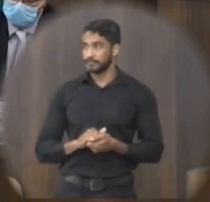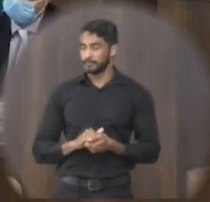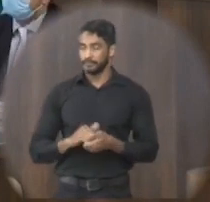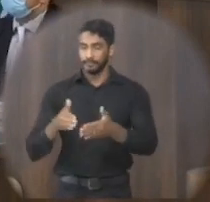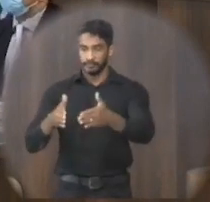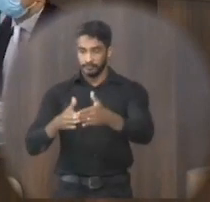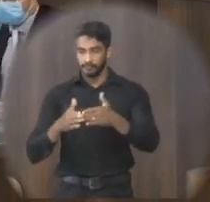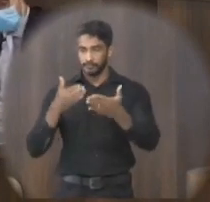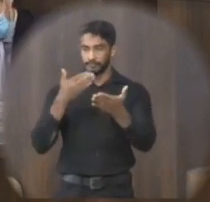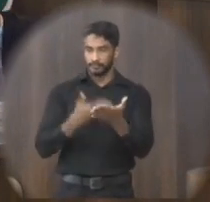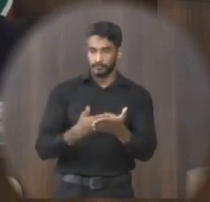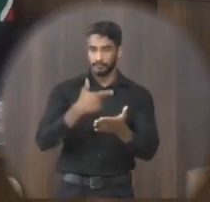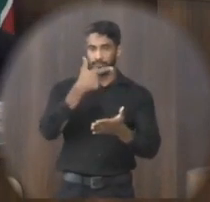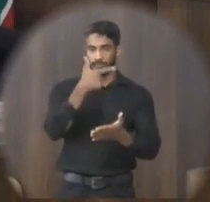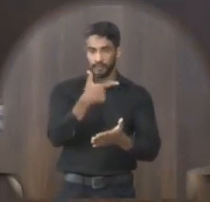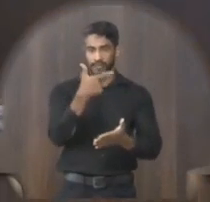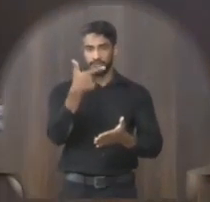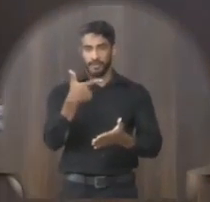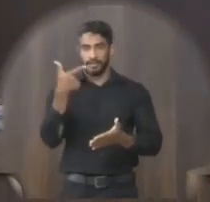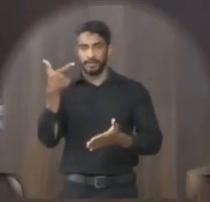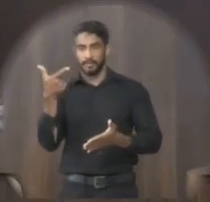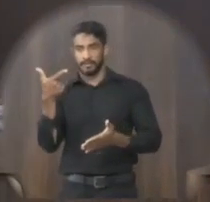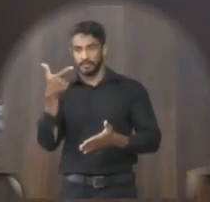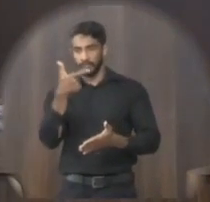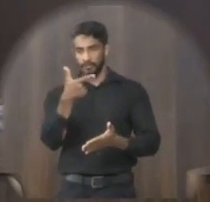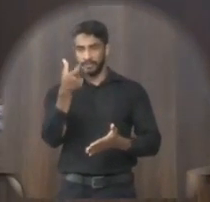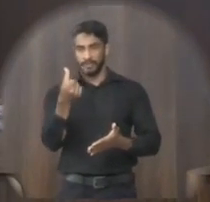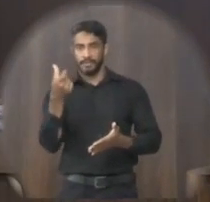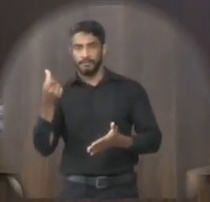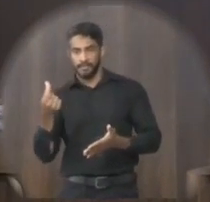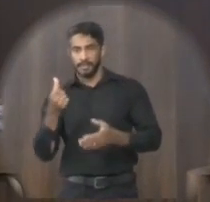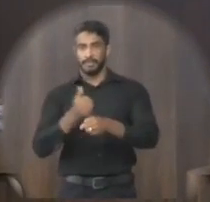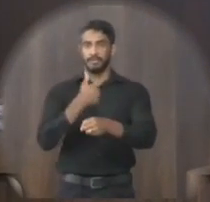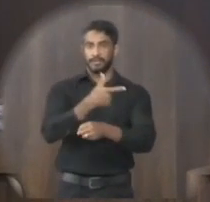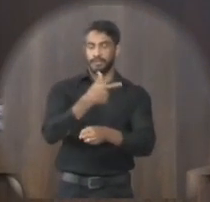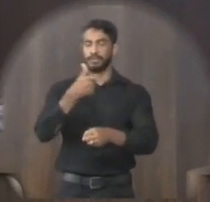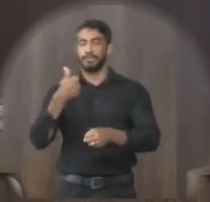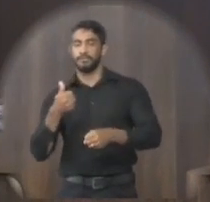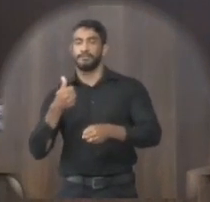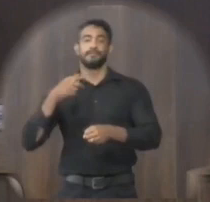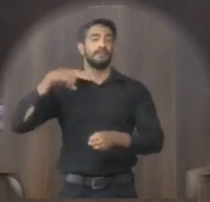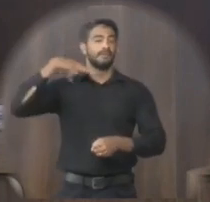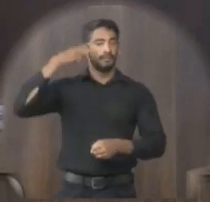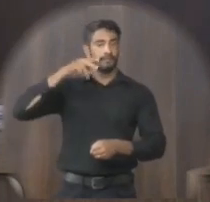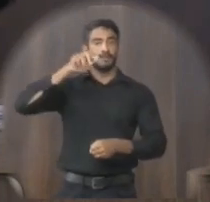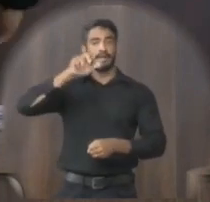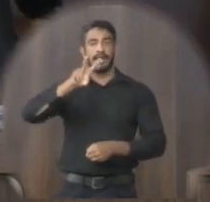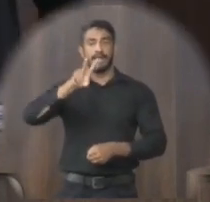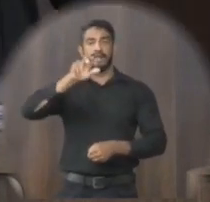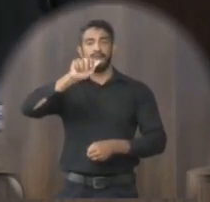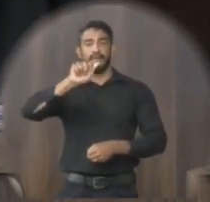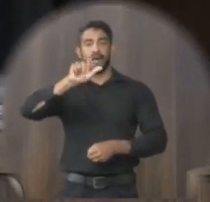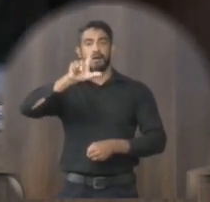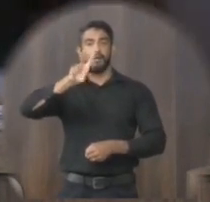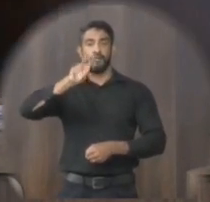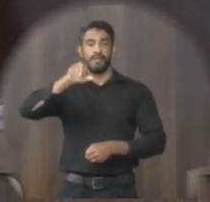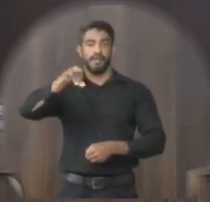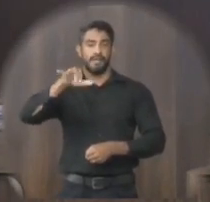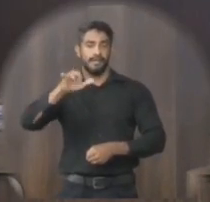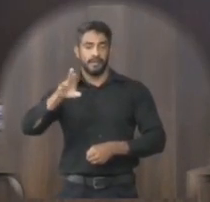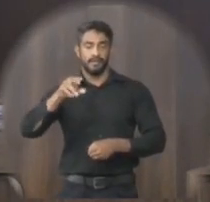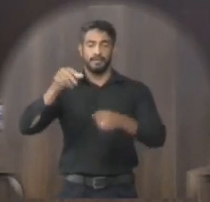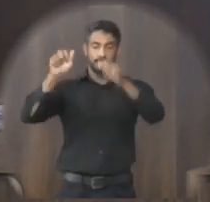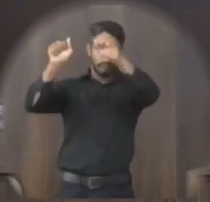indicação necessidade 266 2021 de autoria do vereador Valdeiro do Santos Silva o vereador que